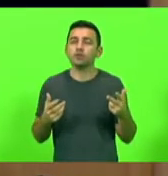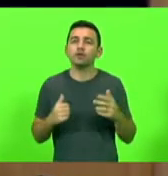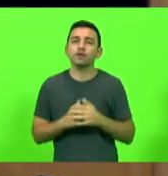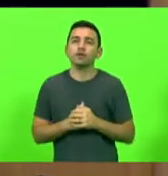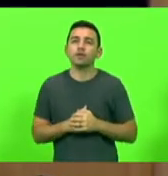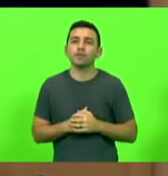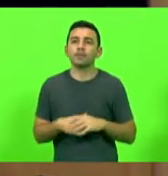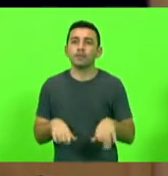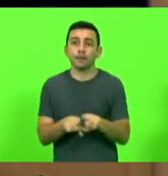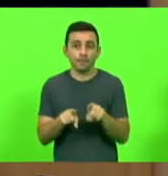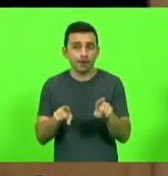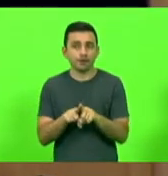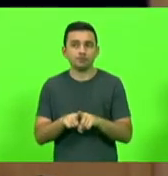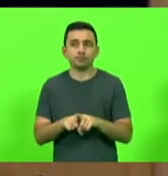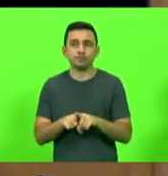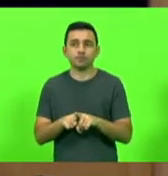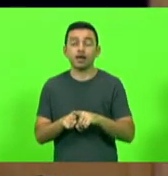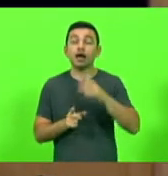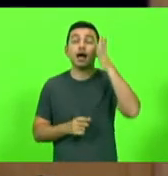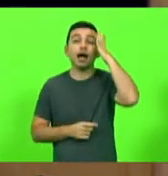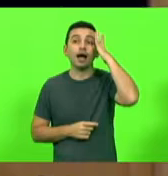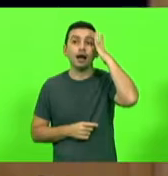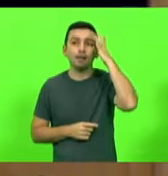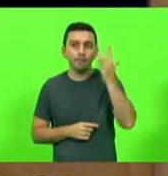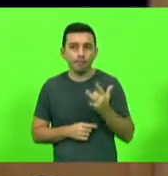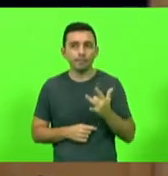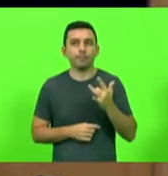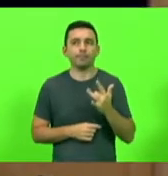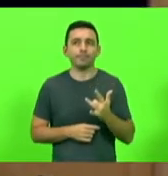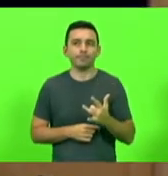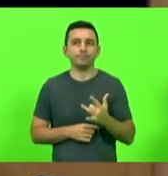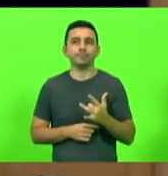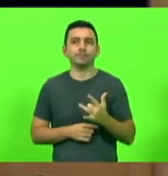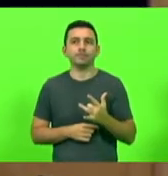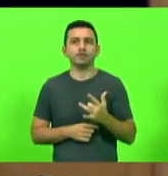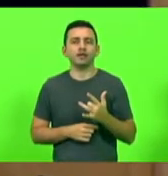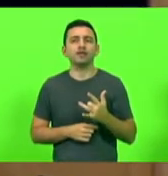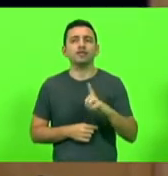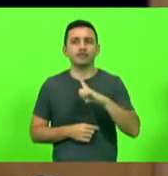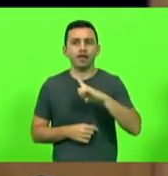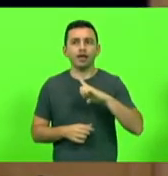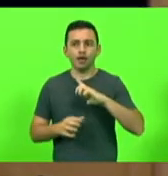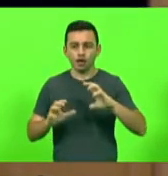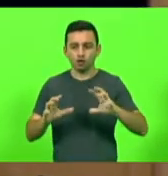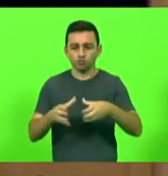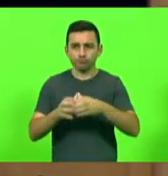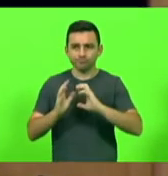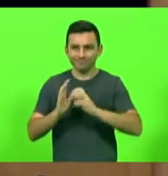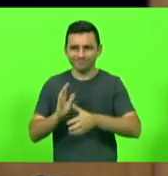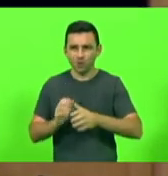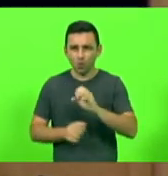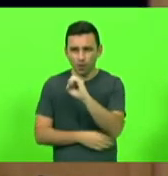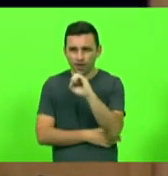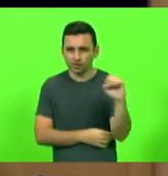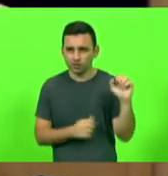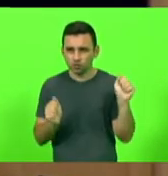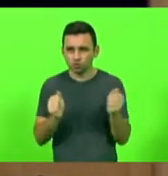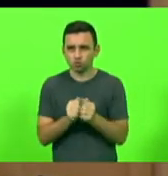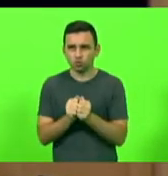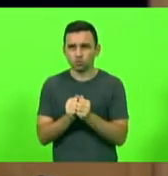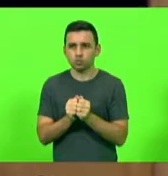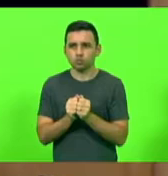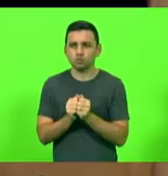também me reportar, porque amanhã nós temos, inclusive, a bancada do Oeste, que tem atuado em conjunto nessas questões,